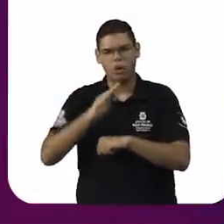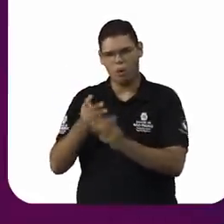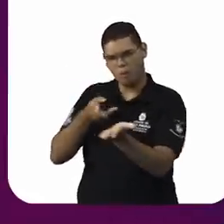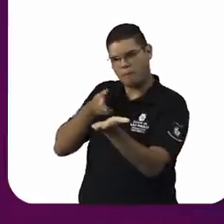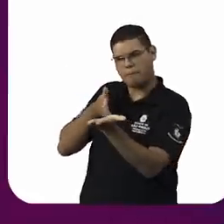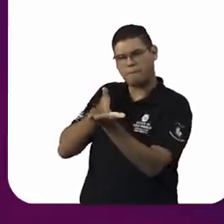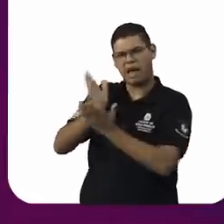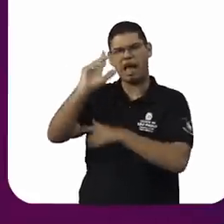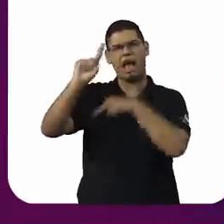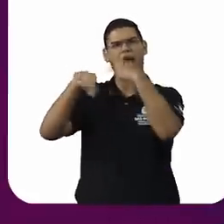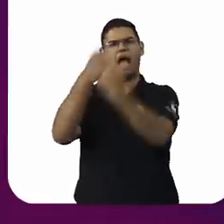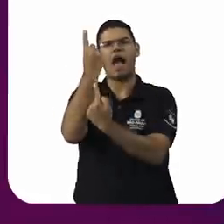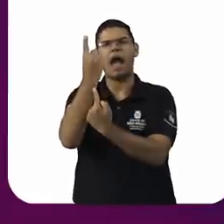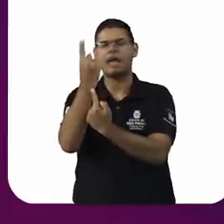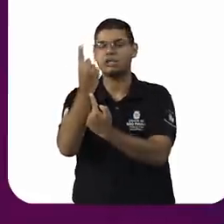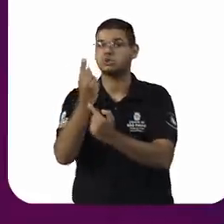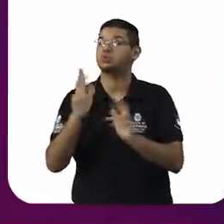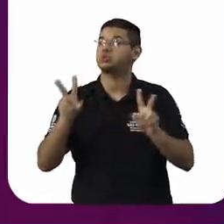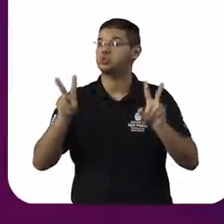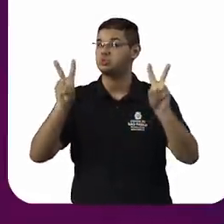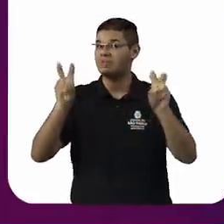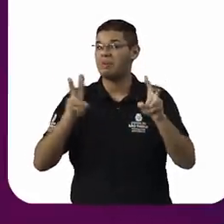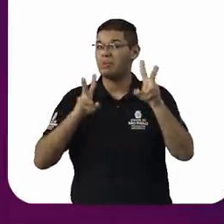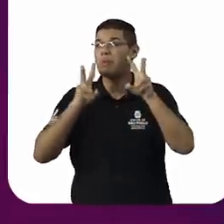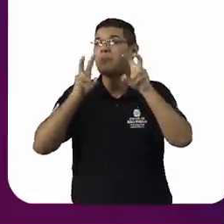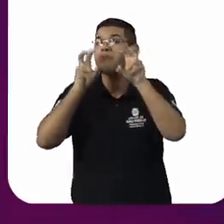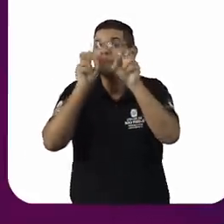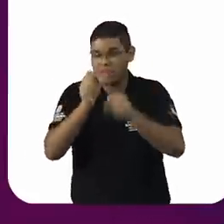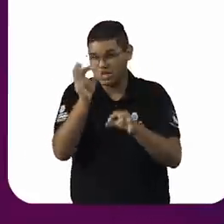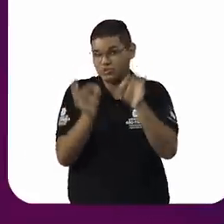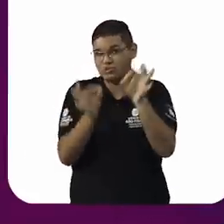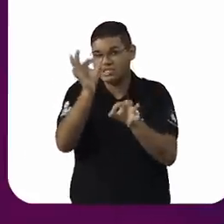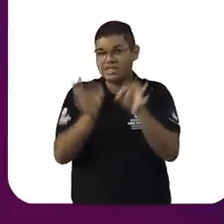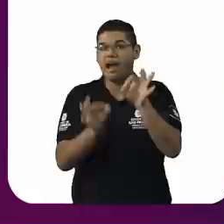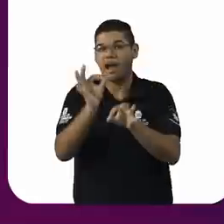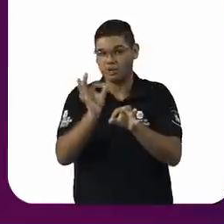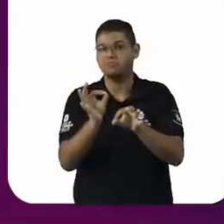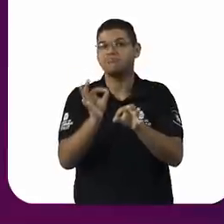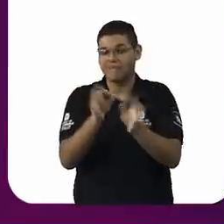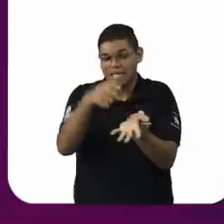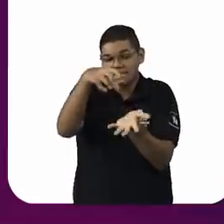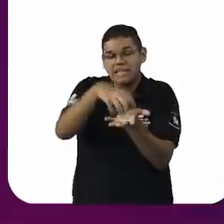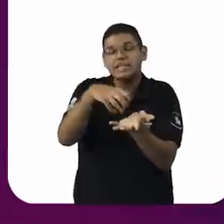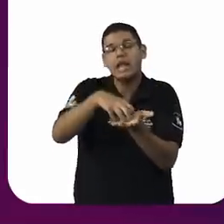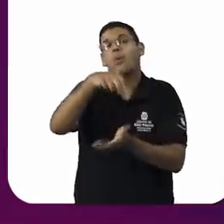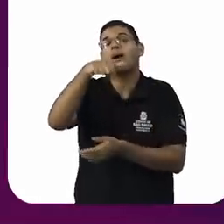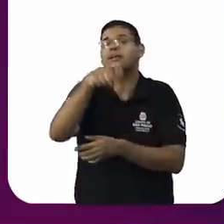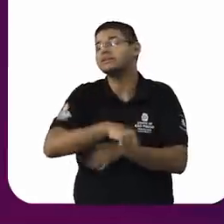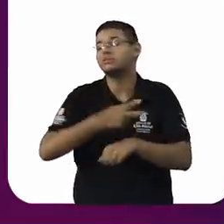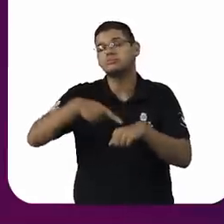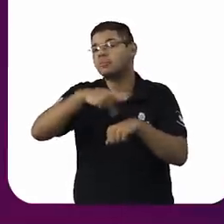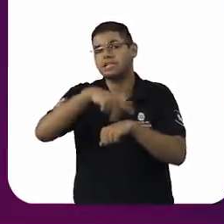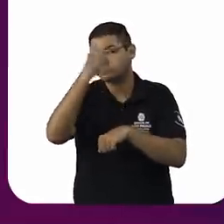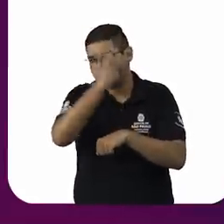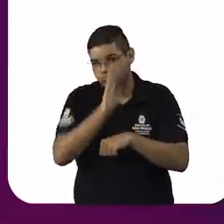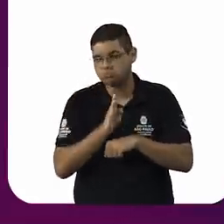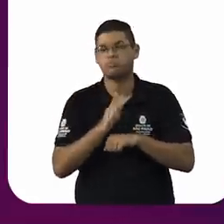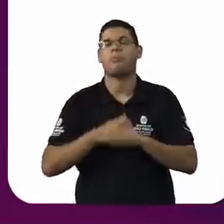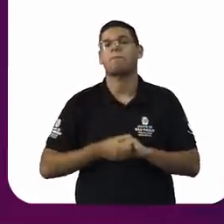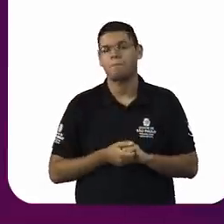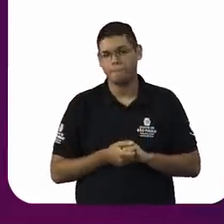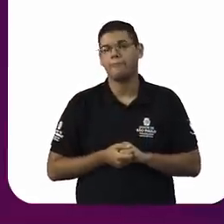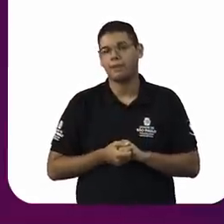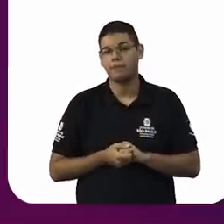é tão central na história do nosso Estado, no nosso país, e nós, portanto, precisamos incentivar